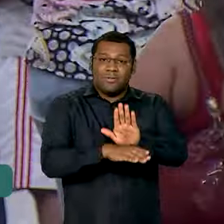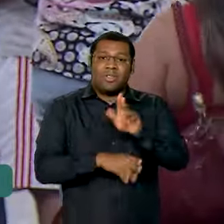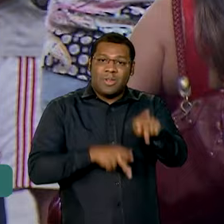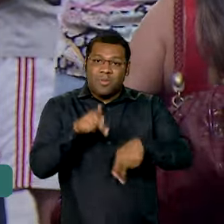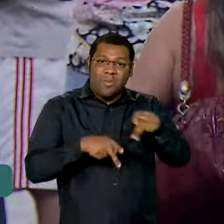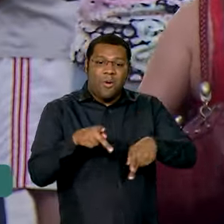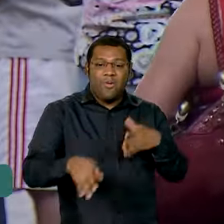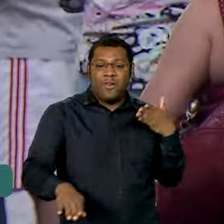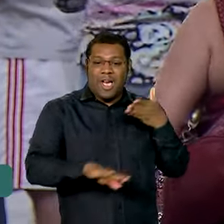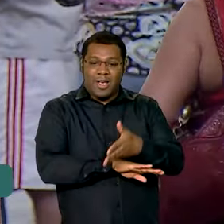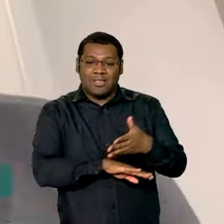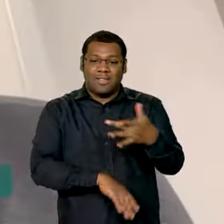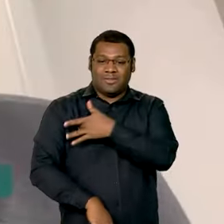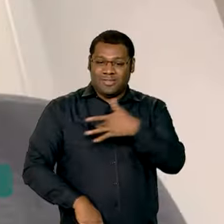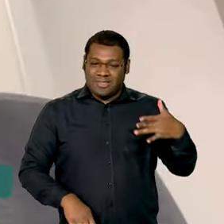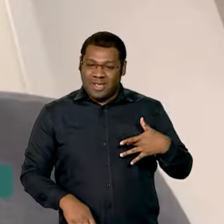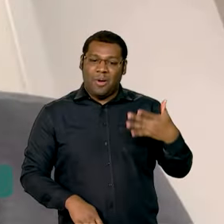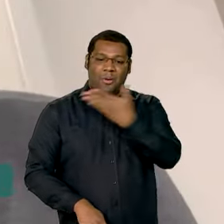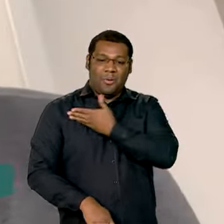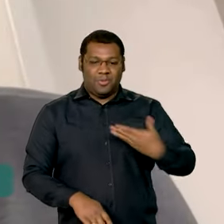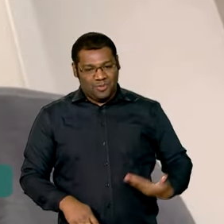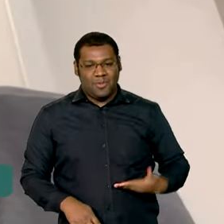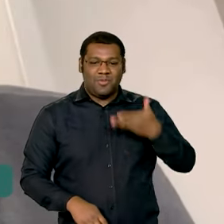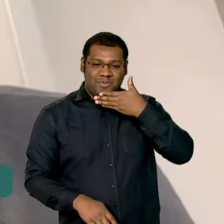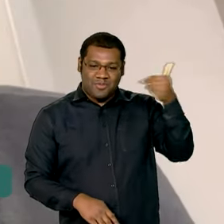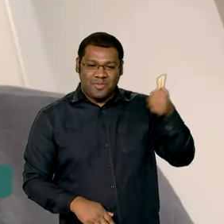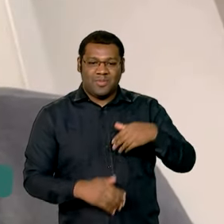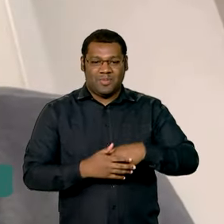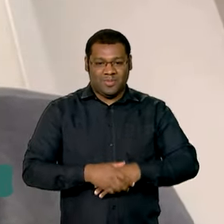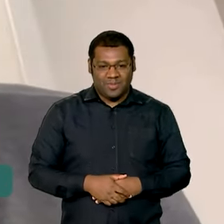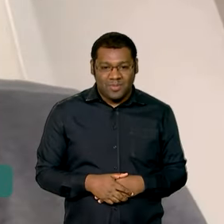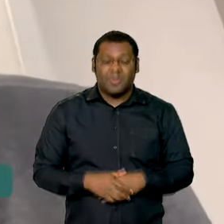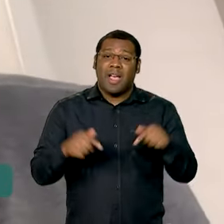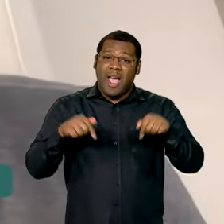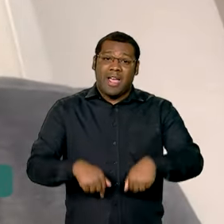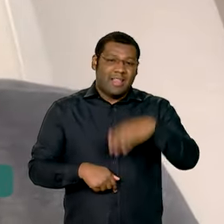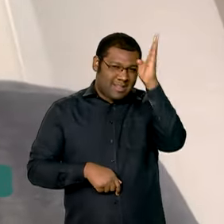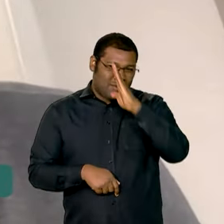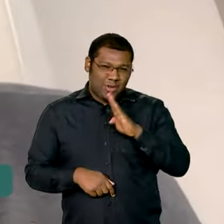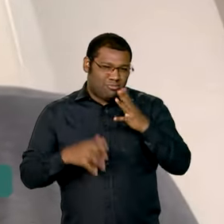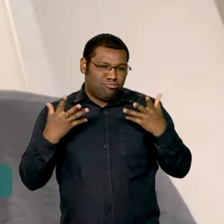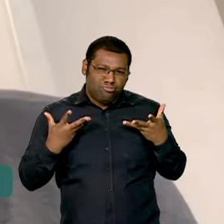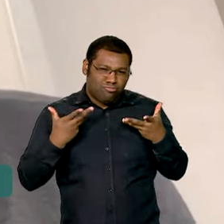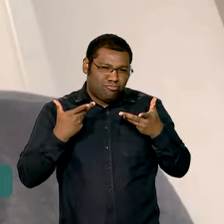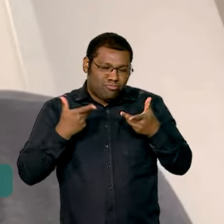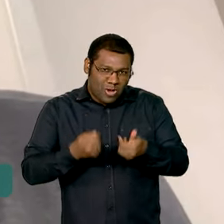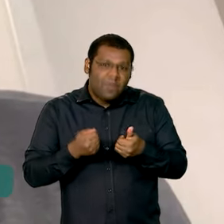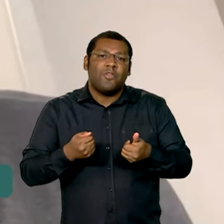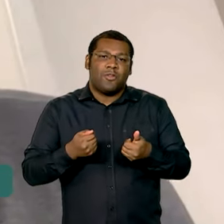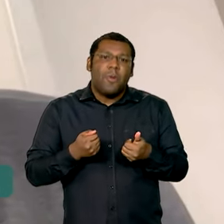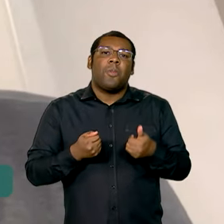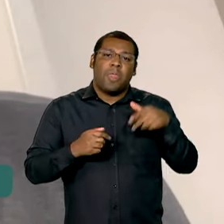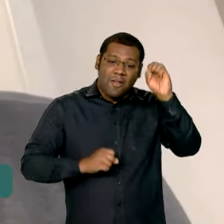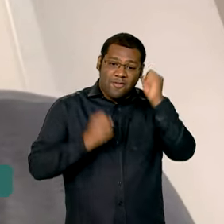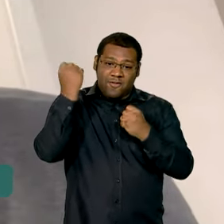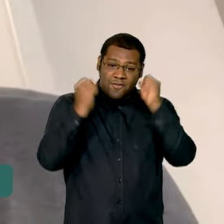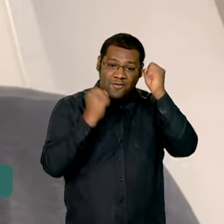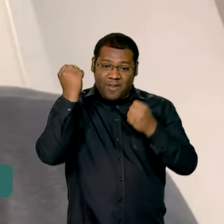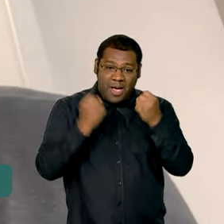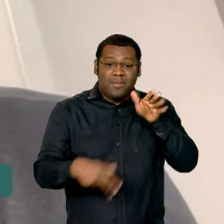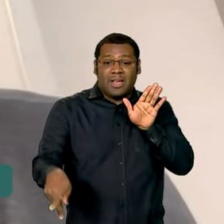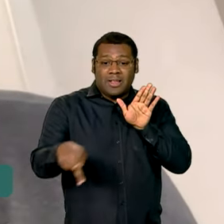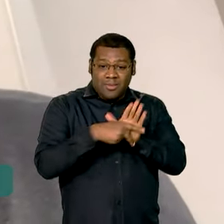população à saúde. Tendo uma fabricação nacional, isso vai ser essencial para nós termos essa continuidade, essa